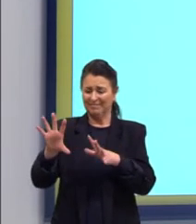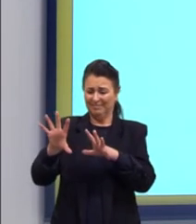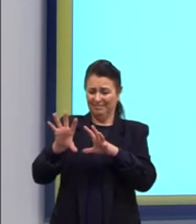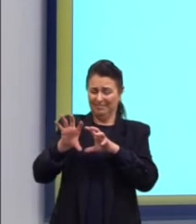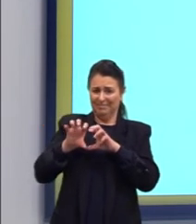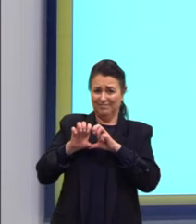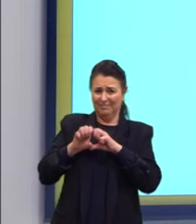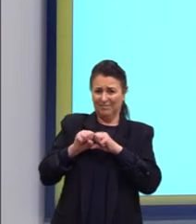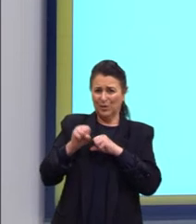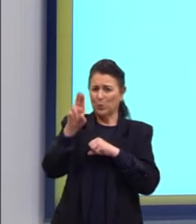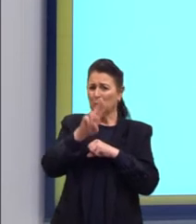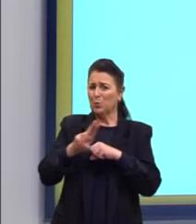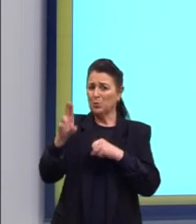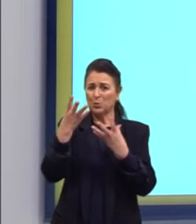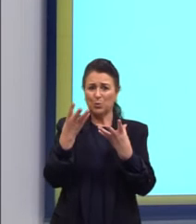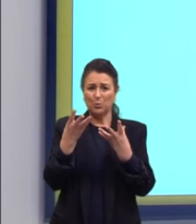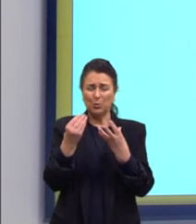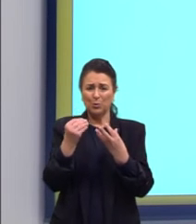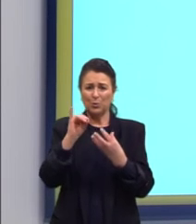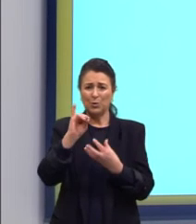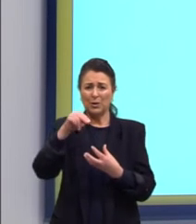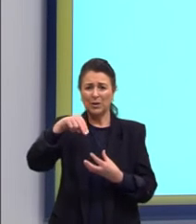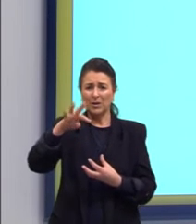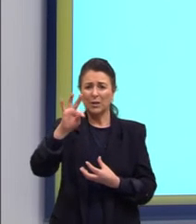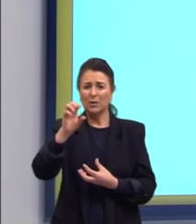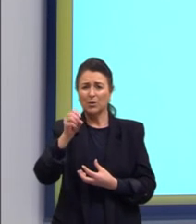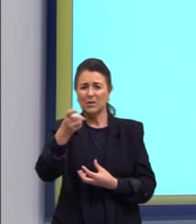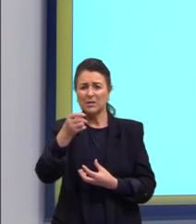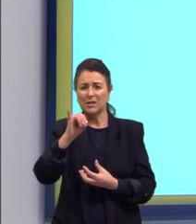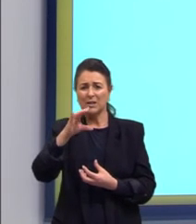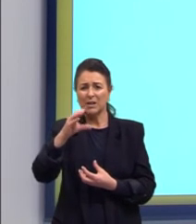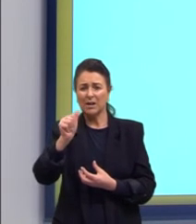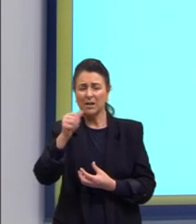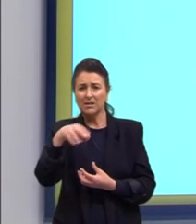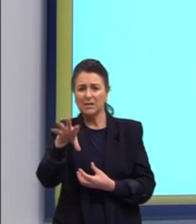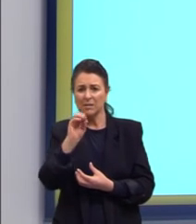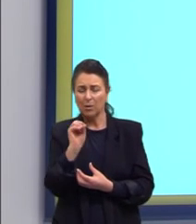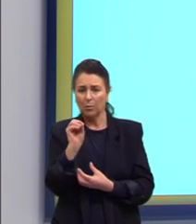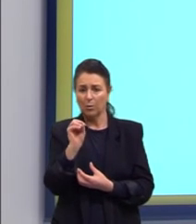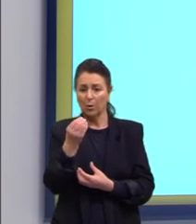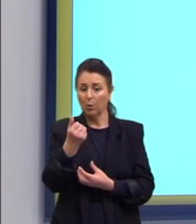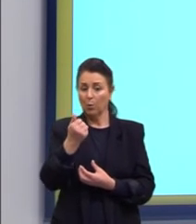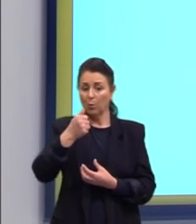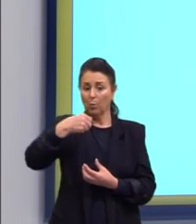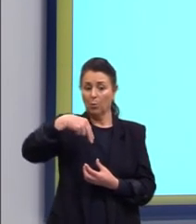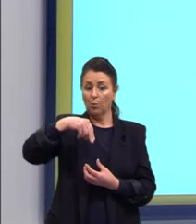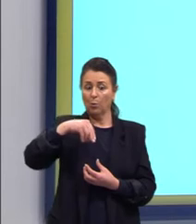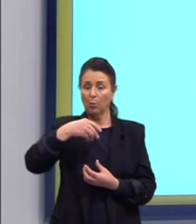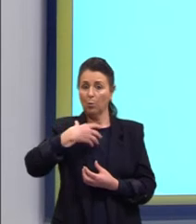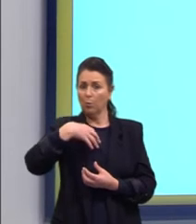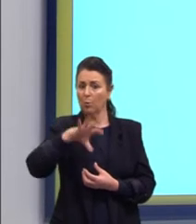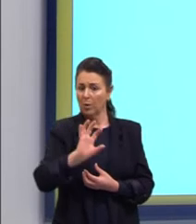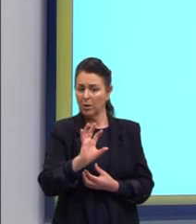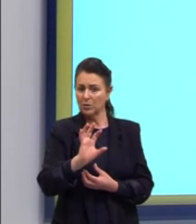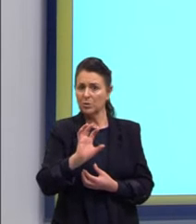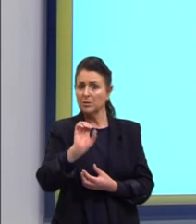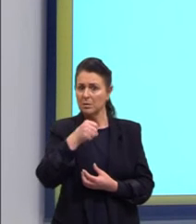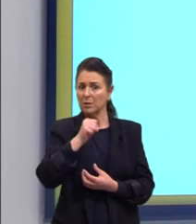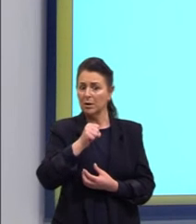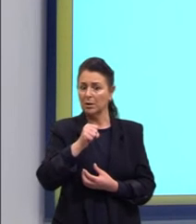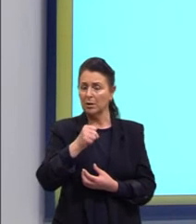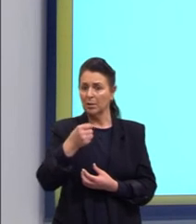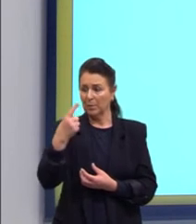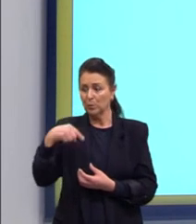pelo excesso dos fármacos. O antibiótico é fármaco, mas o probiótico não, né? A gente encontra até no